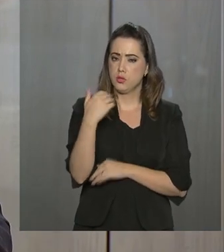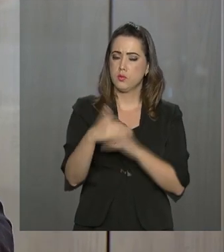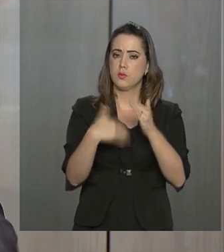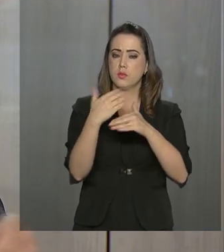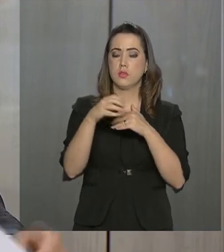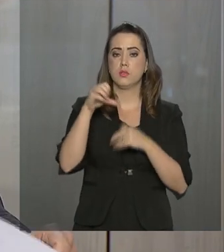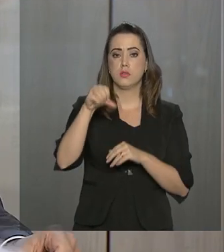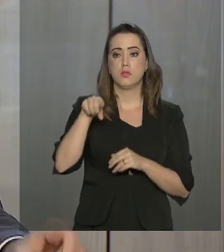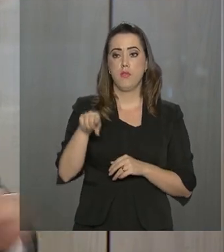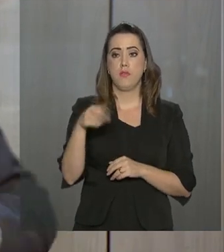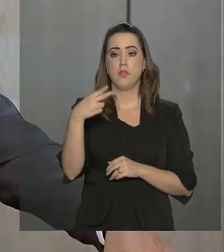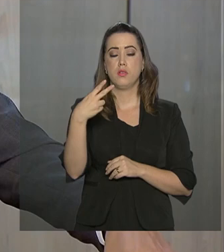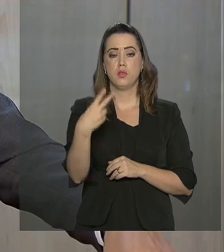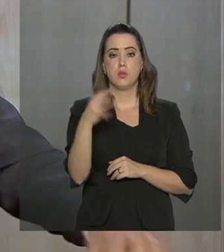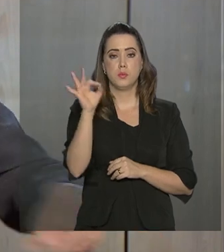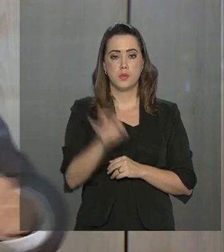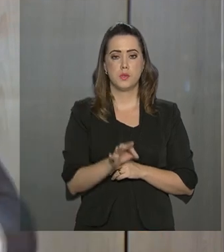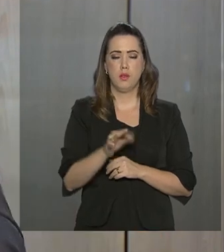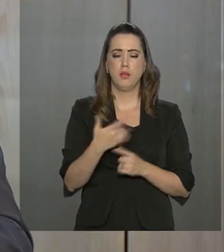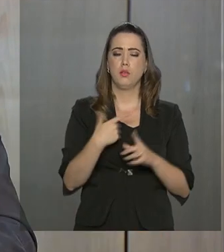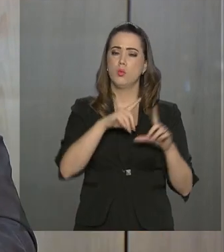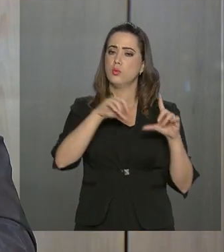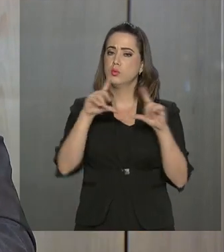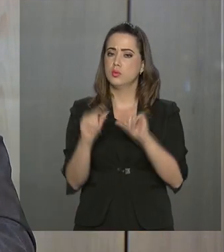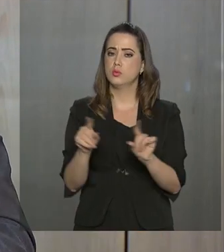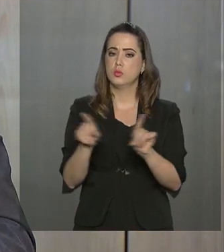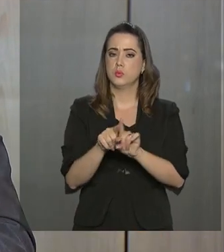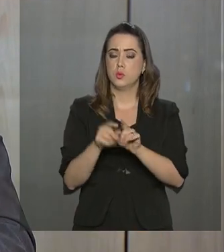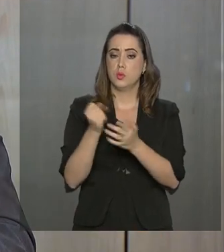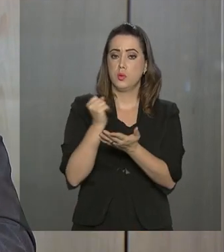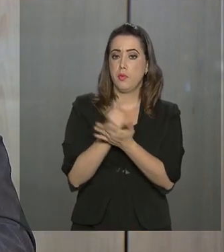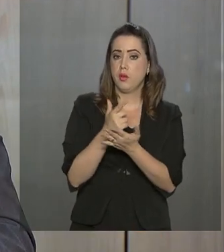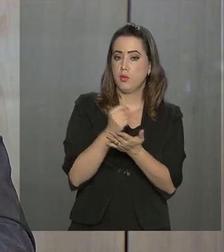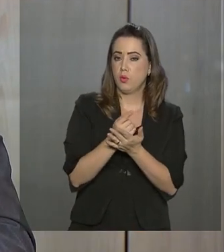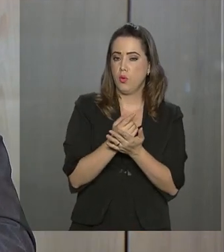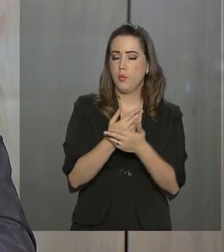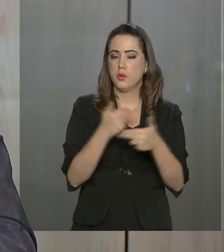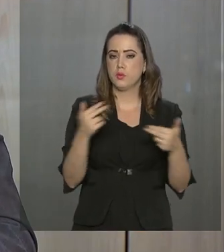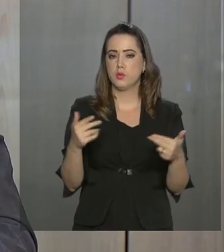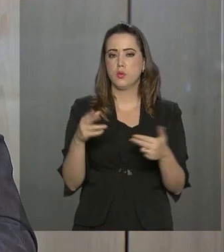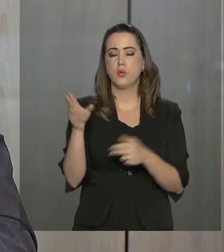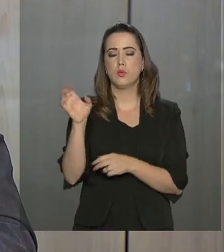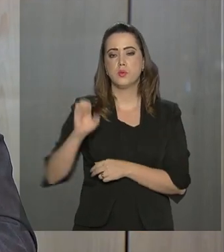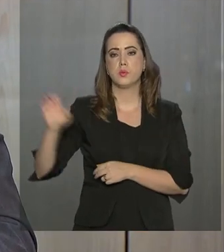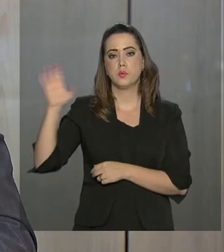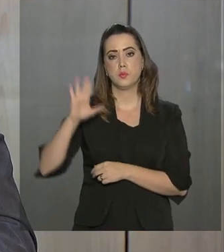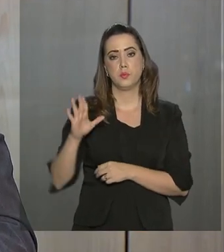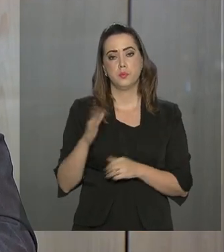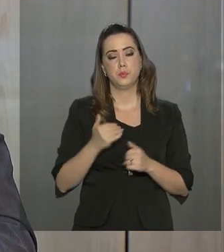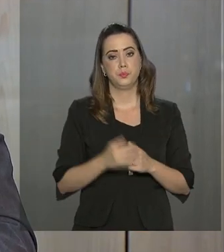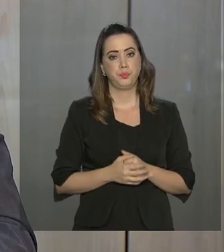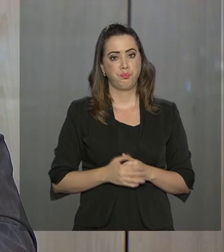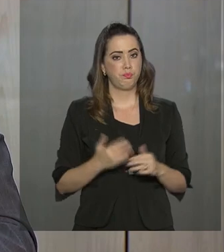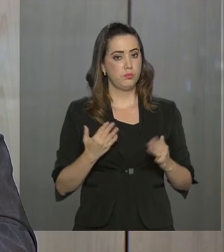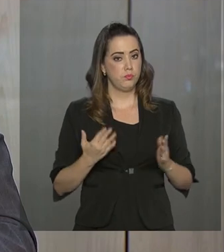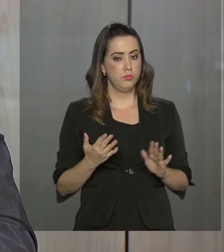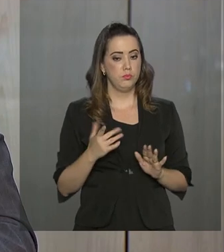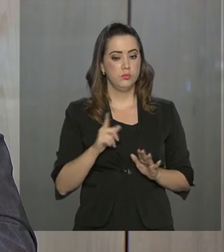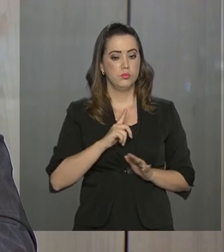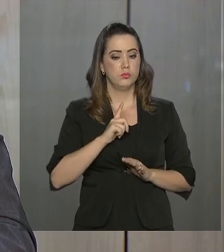9,2%. E houve uma redução das importações de produtos da União Europeia, com